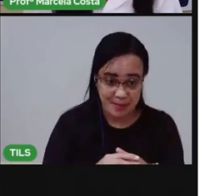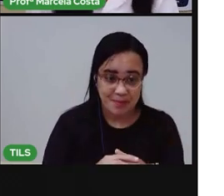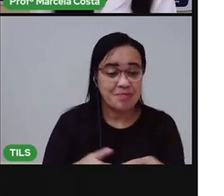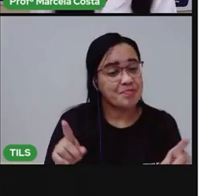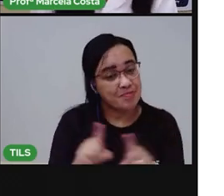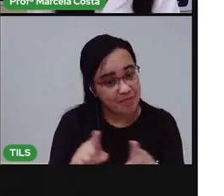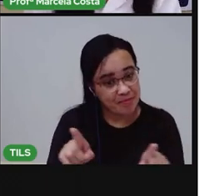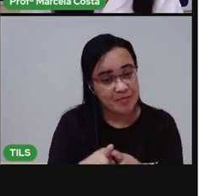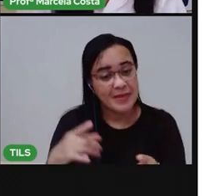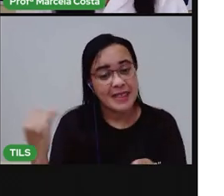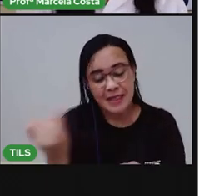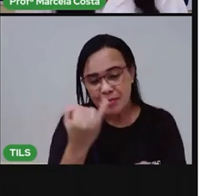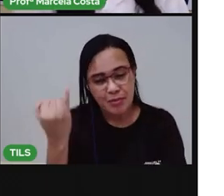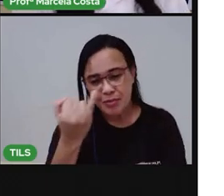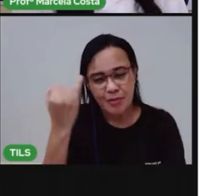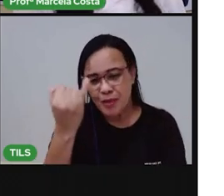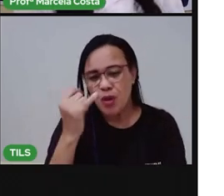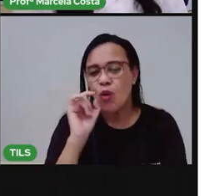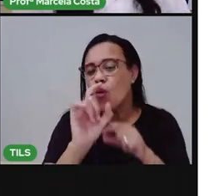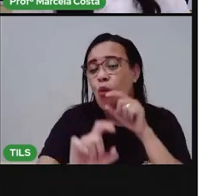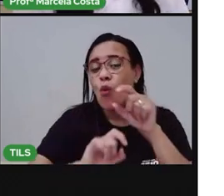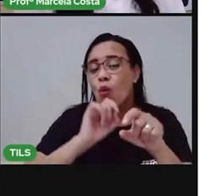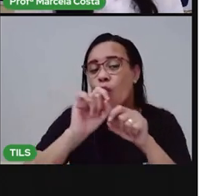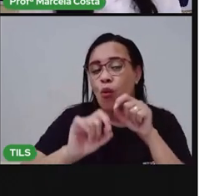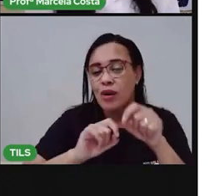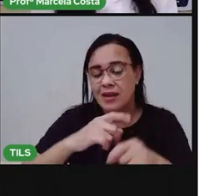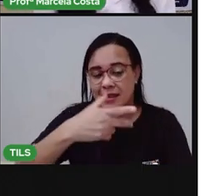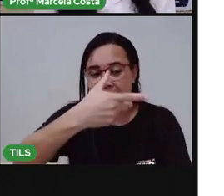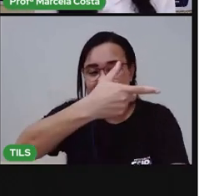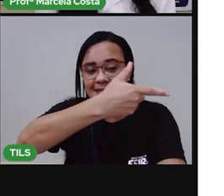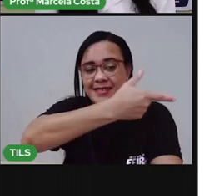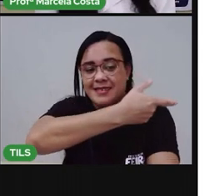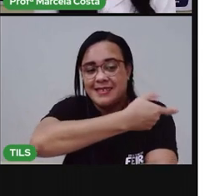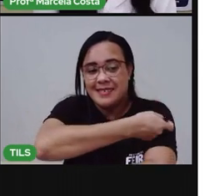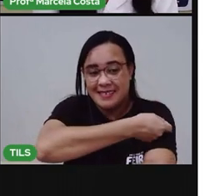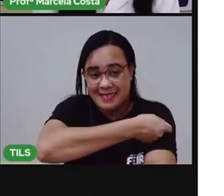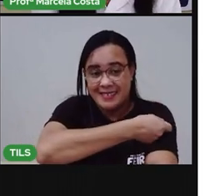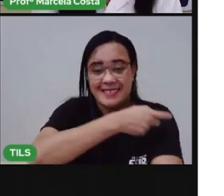Também é muito importante cuidar da vacinação.